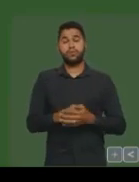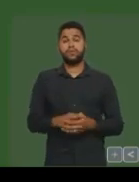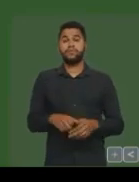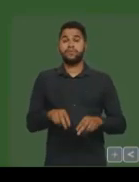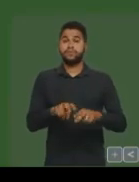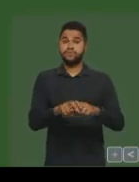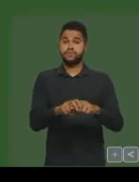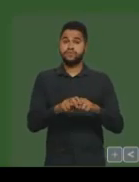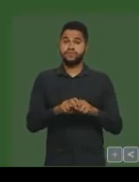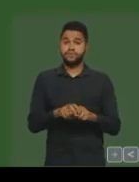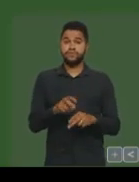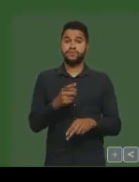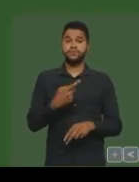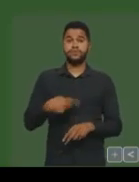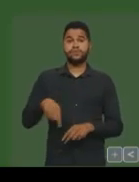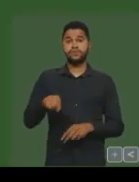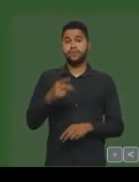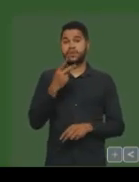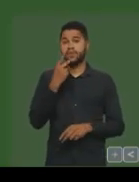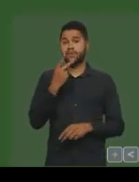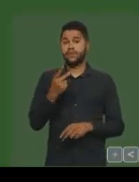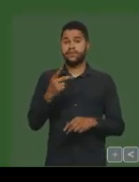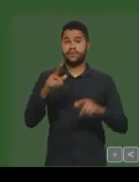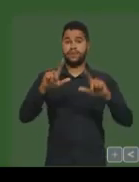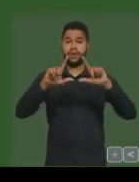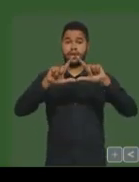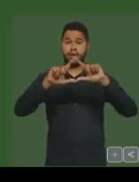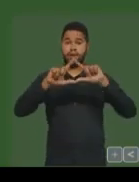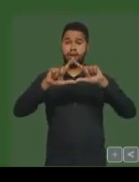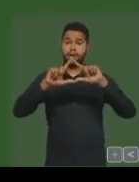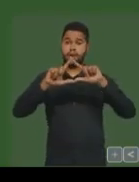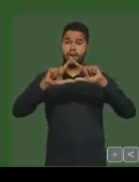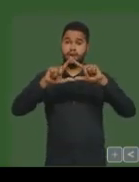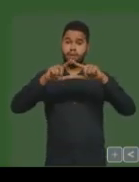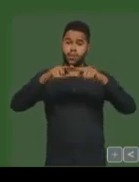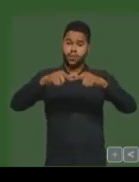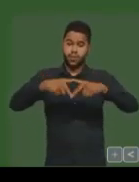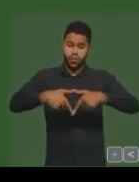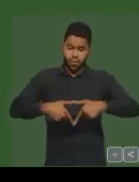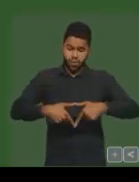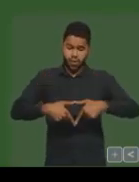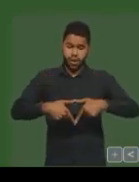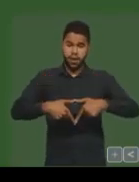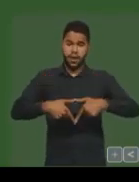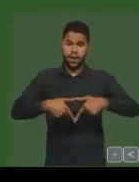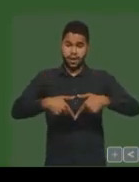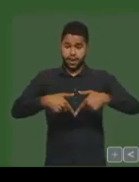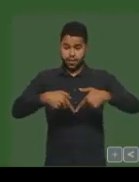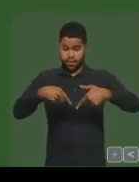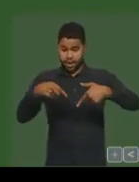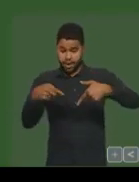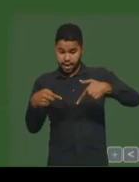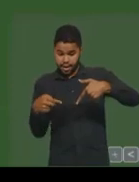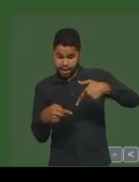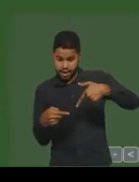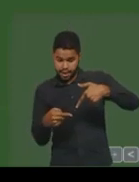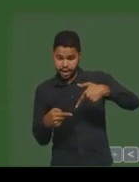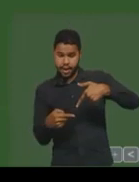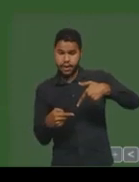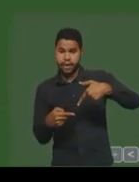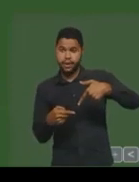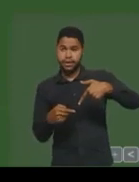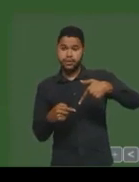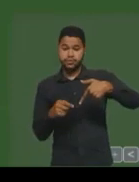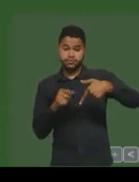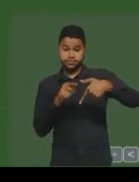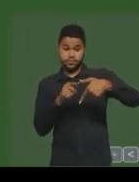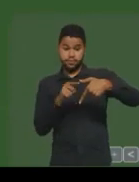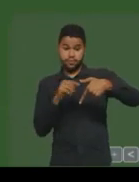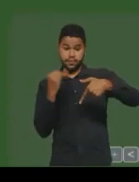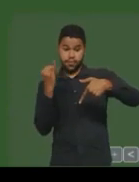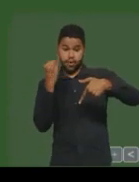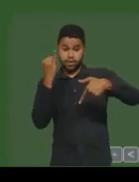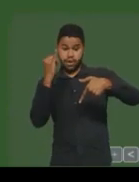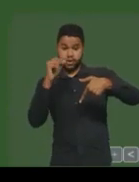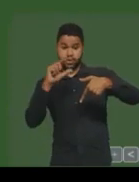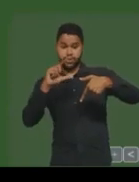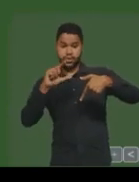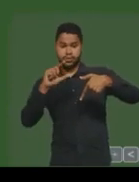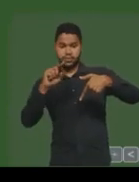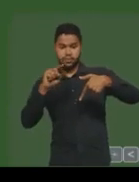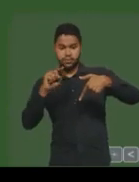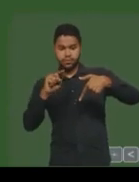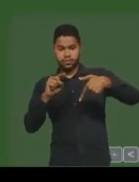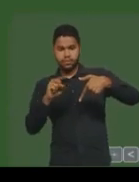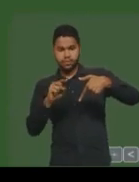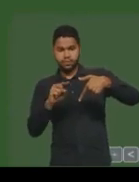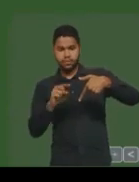por isso que a gente chama de pirâmide invertida, porque a base, né, o que é mais relevante vem aqui e depois a gente vai tendo